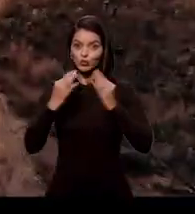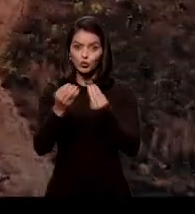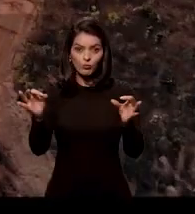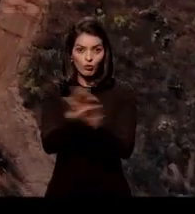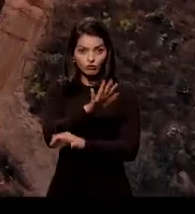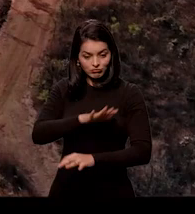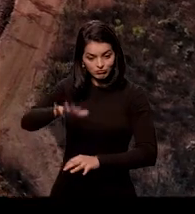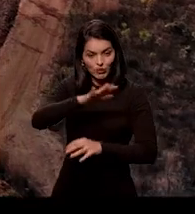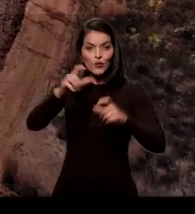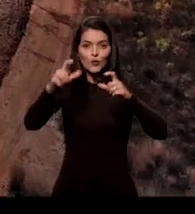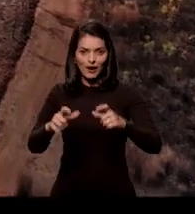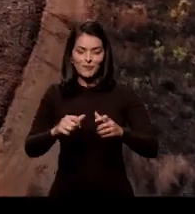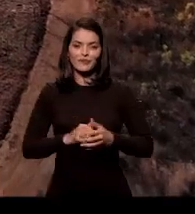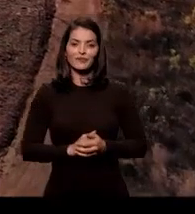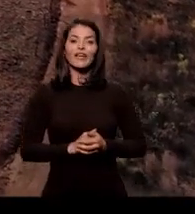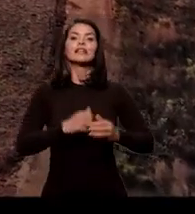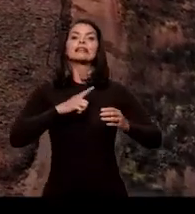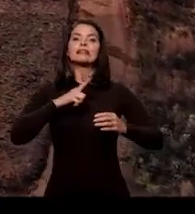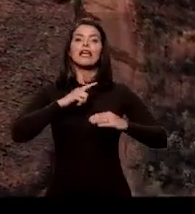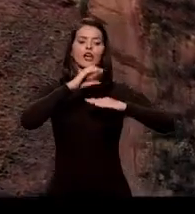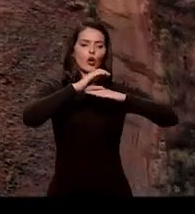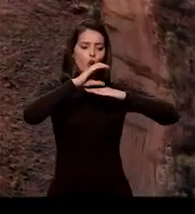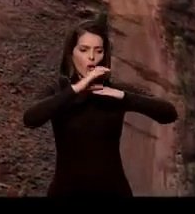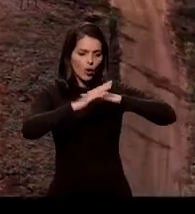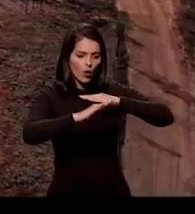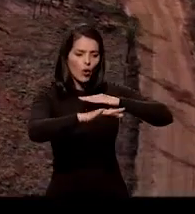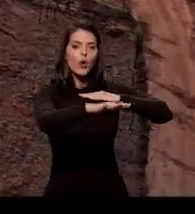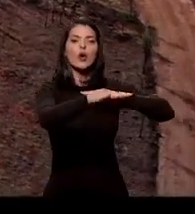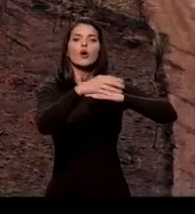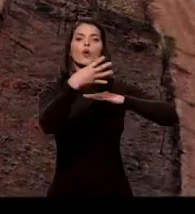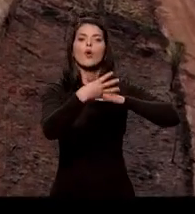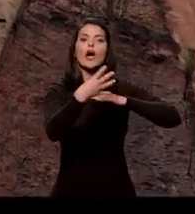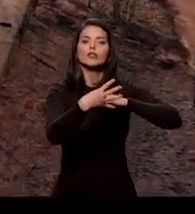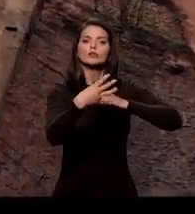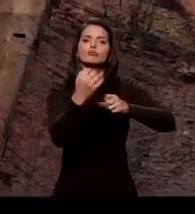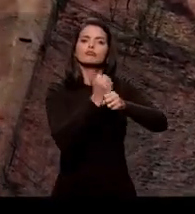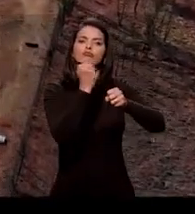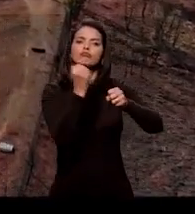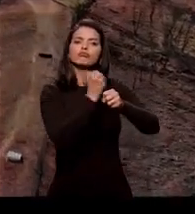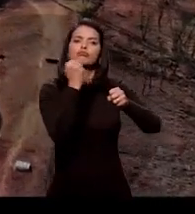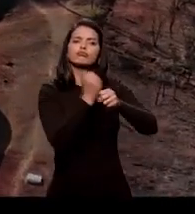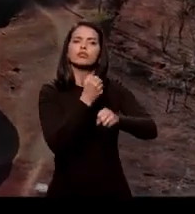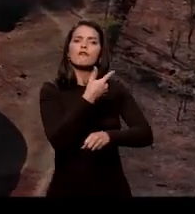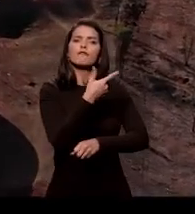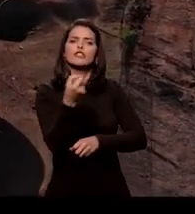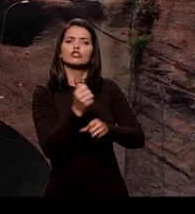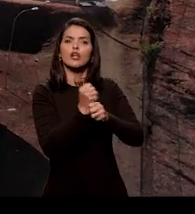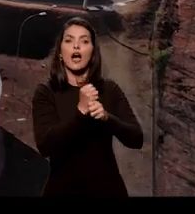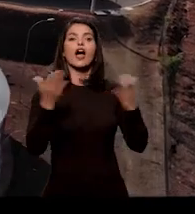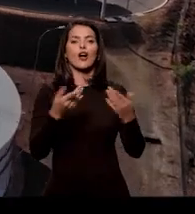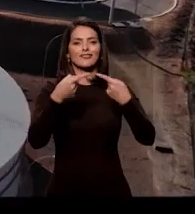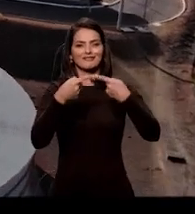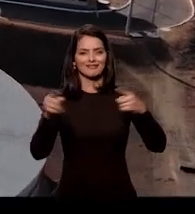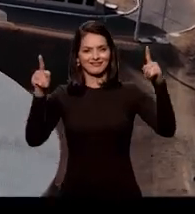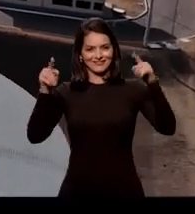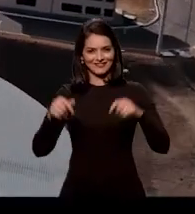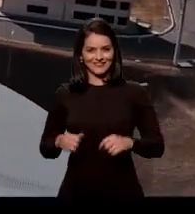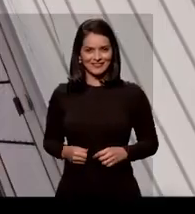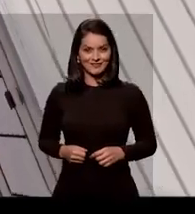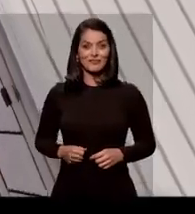Este é o sistema de captação de água de Corumbá 4. Obra que se arrastou por 20 anos, agora inaugurada.